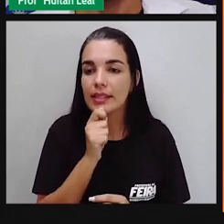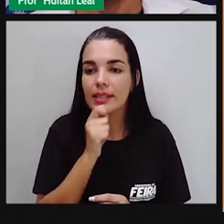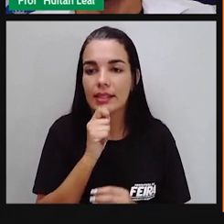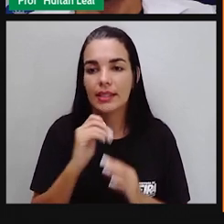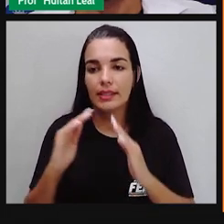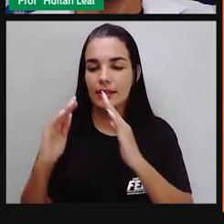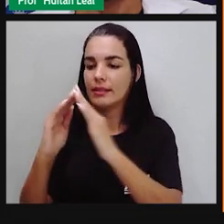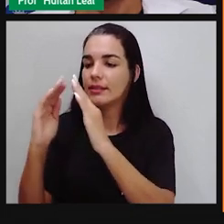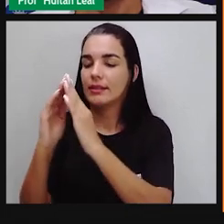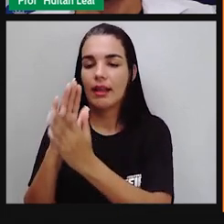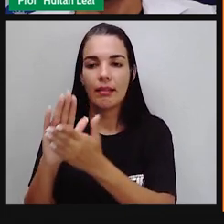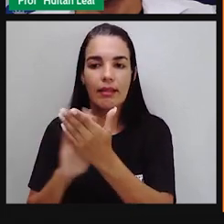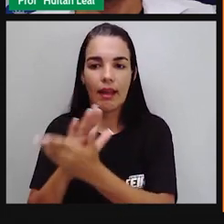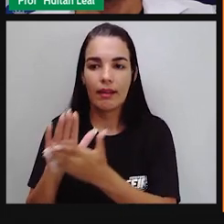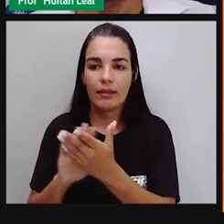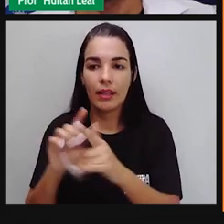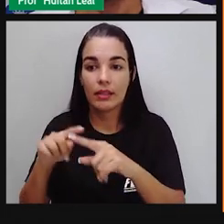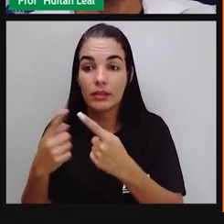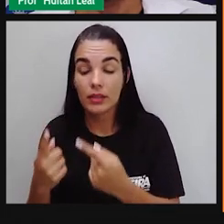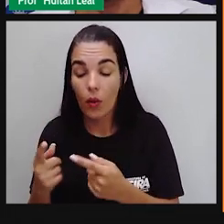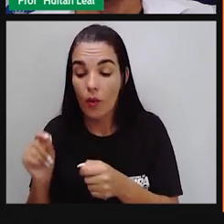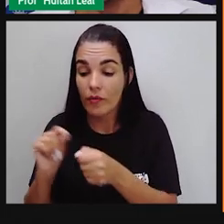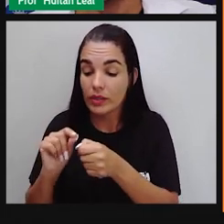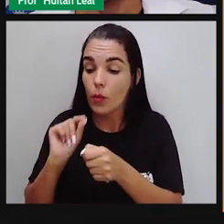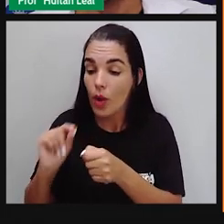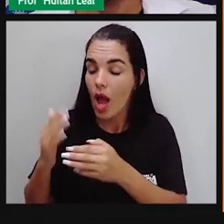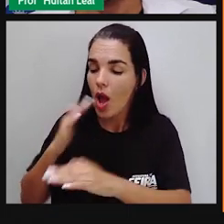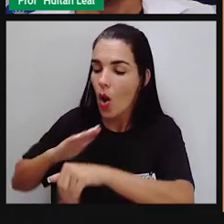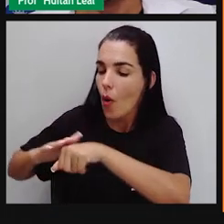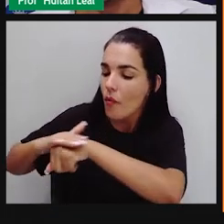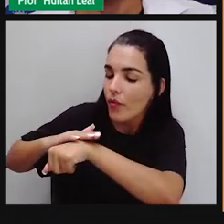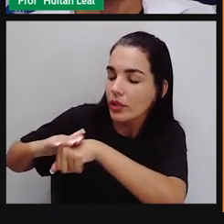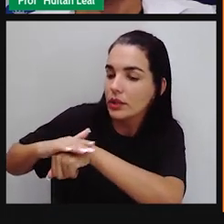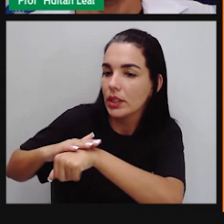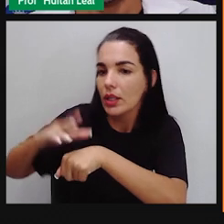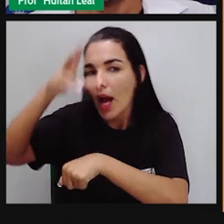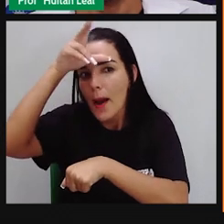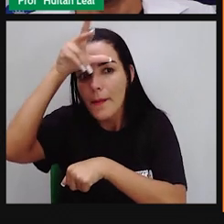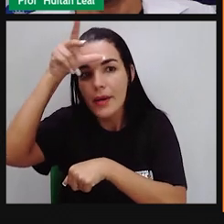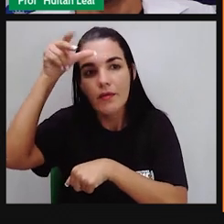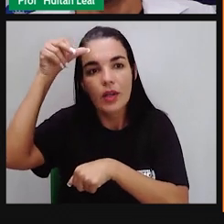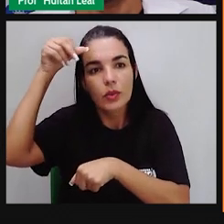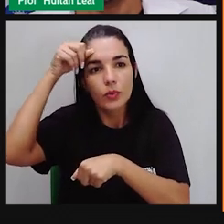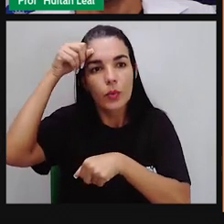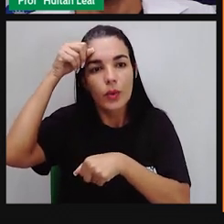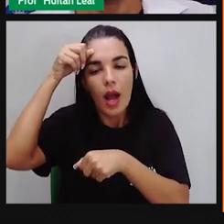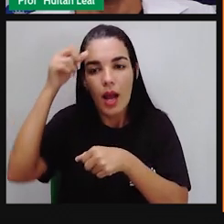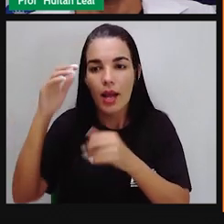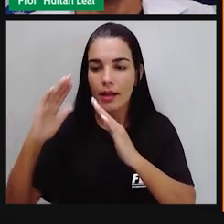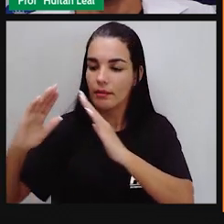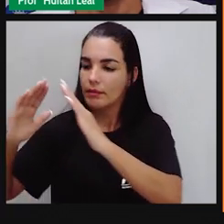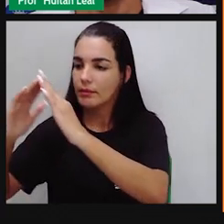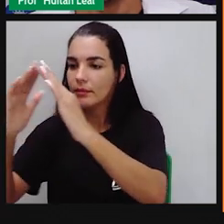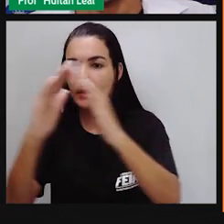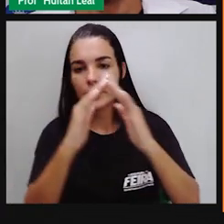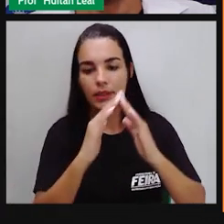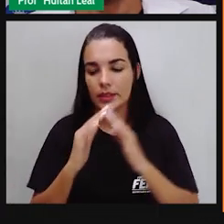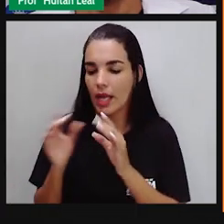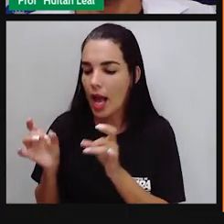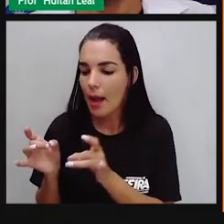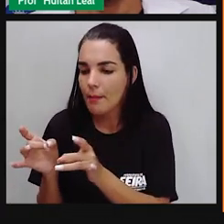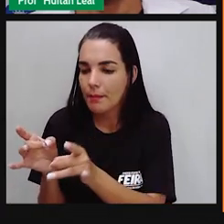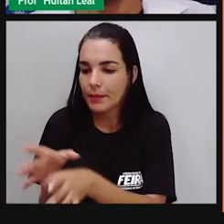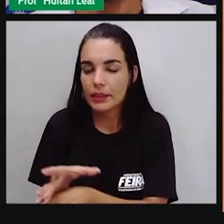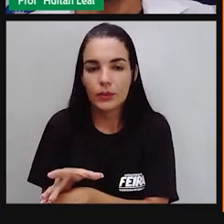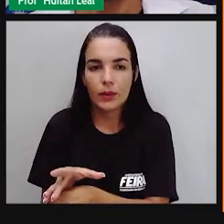negociando com a prefeitura o uso de um imóvel abandonado. Então, estamos trocando a parte,